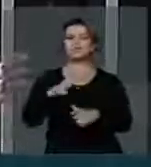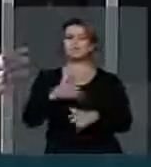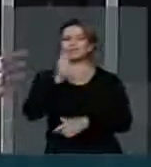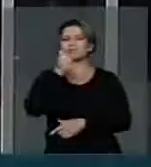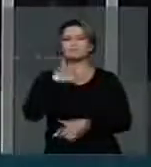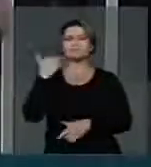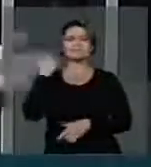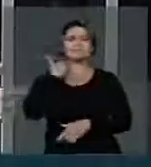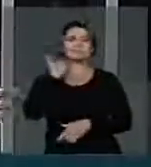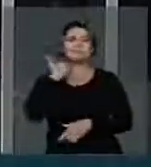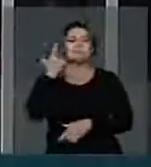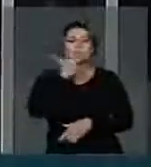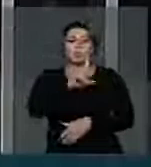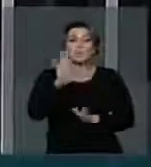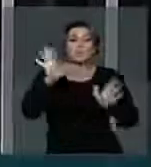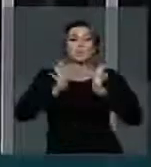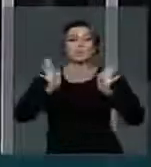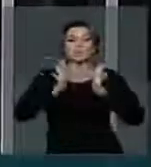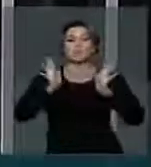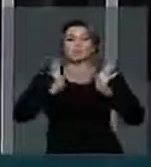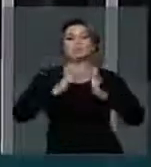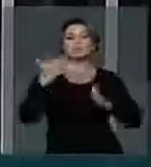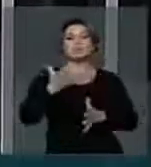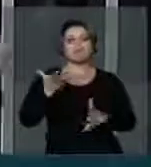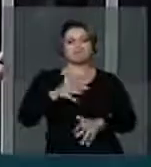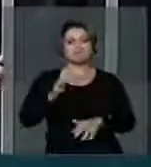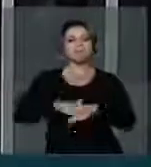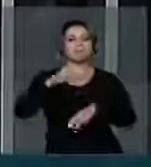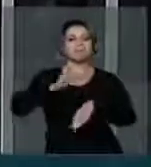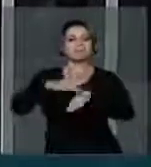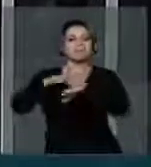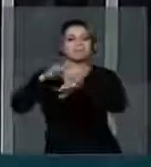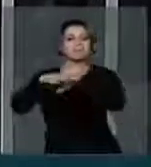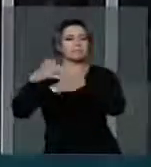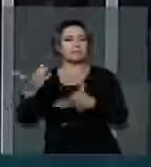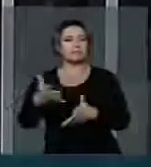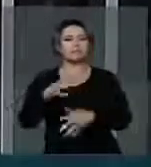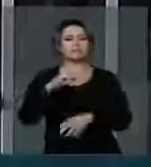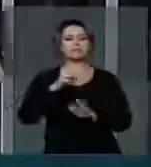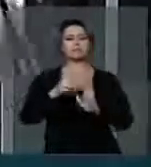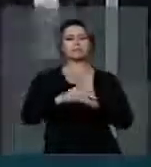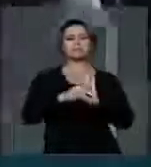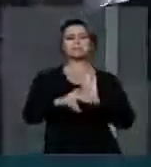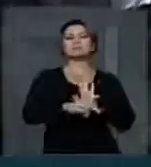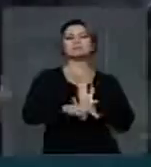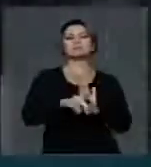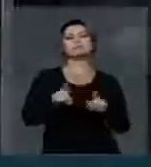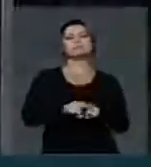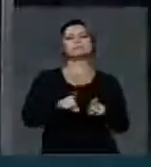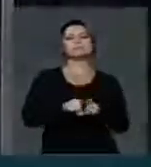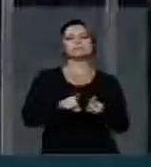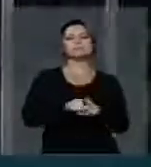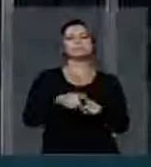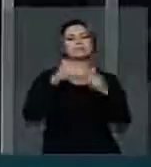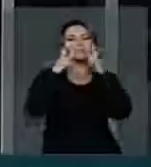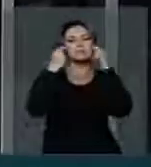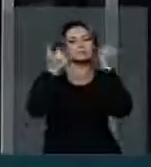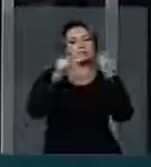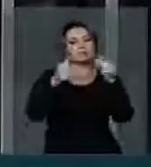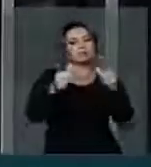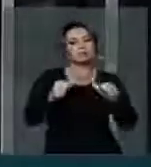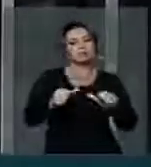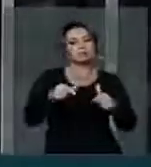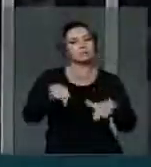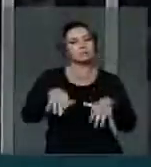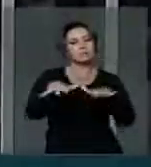de ganhar, mas querem ganhar mais. Portanto, o escopo dessa medida provisória devia ser reexaminado por esse